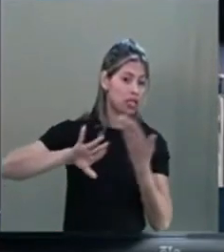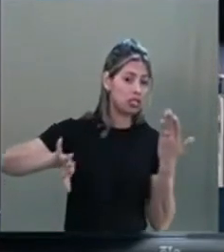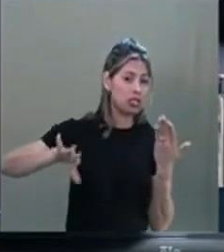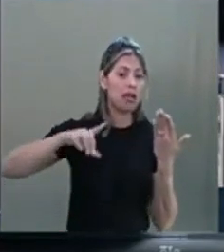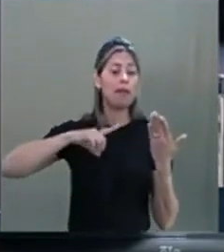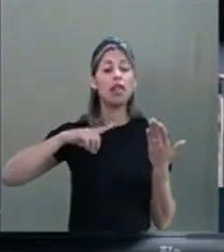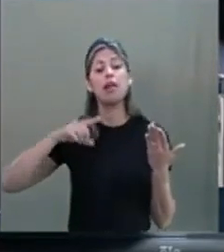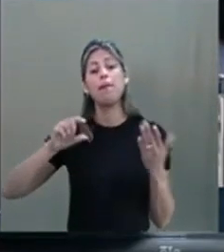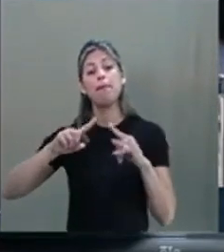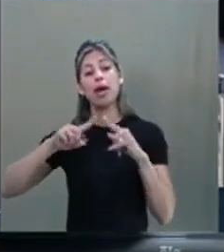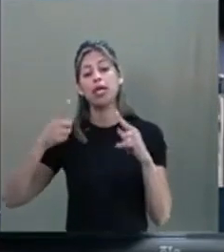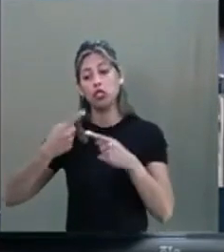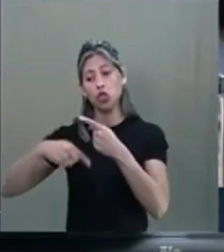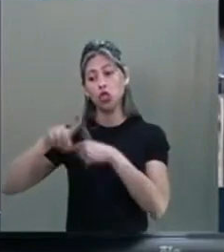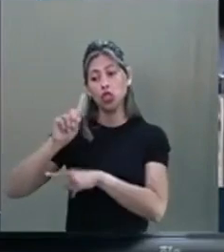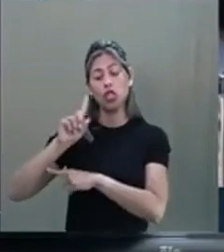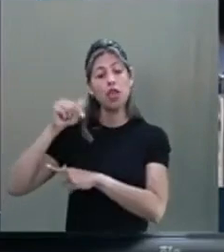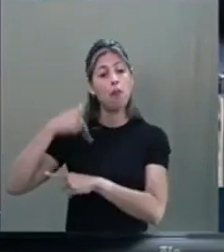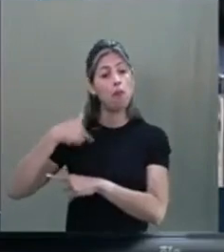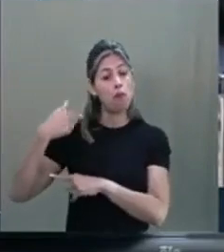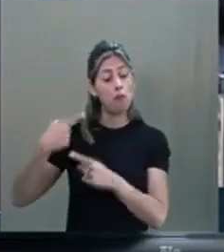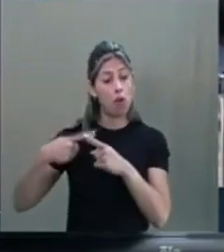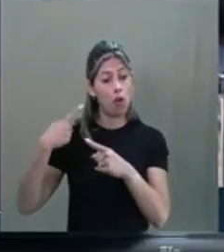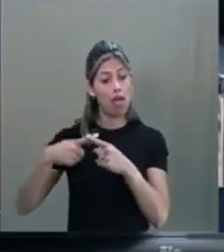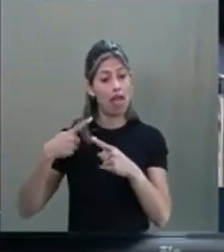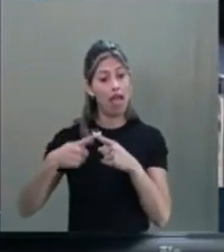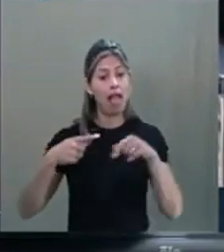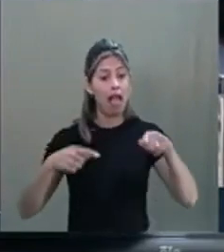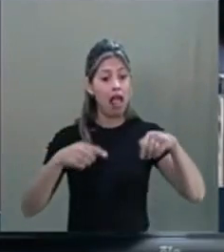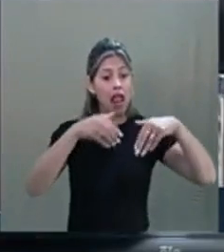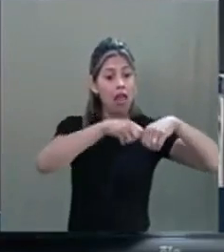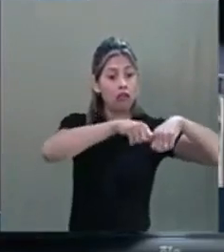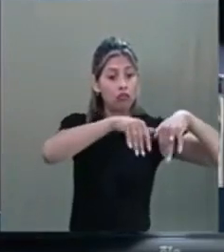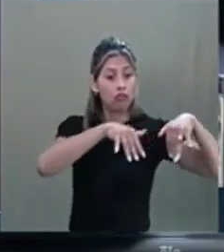com o avanço da Constelação. Então,